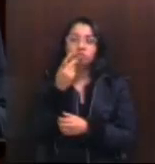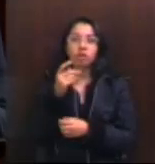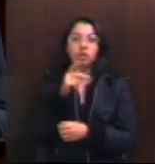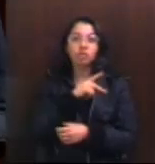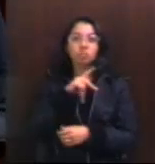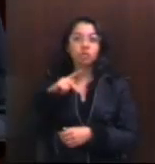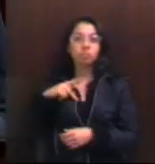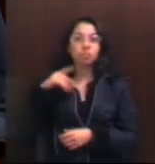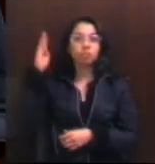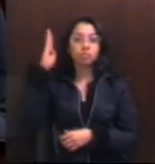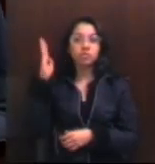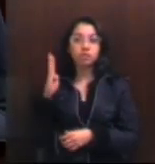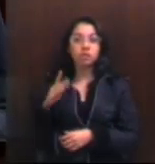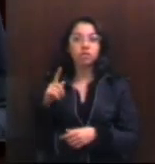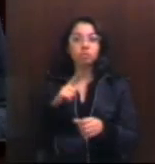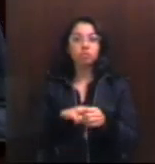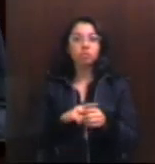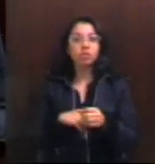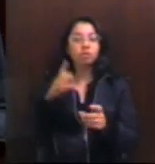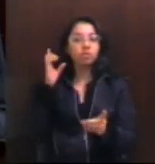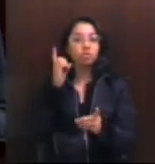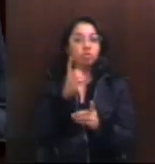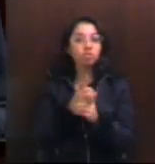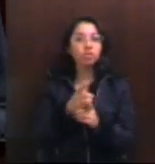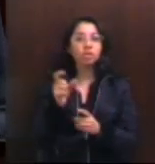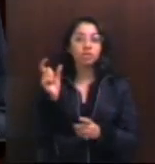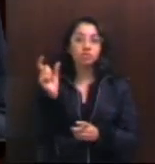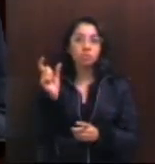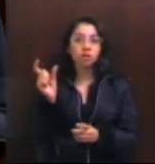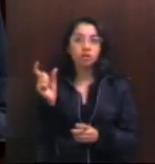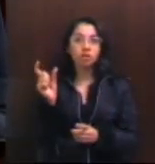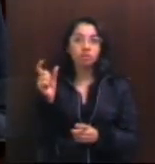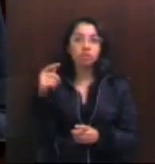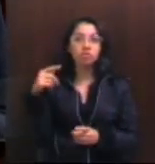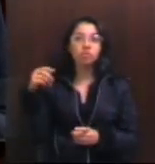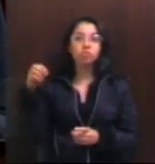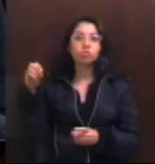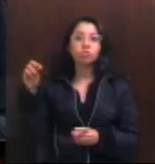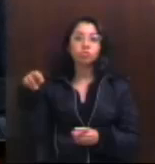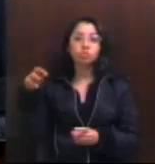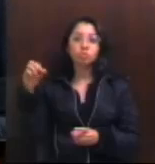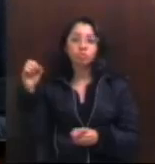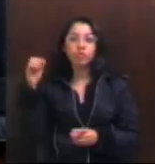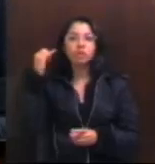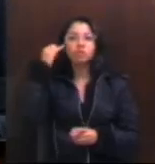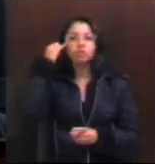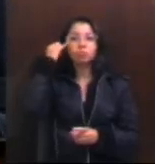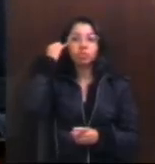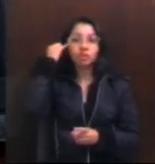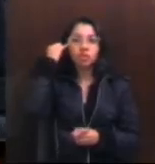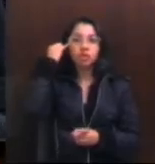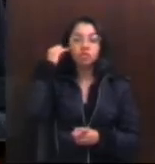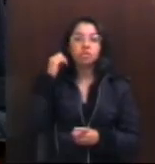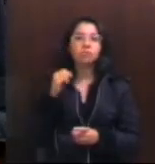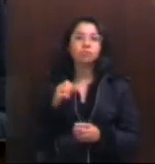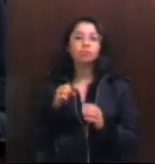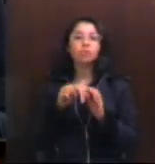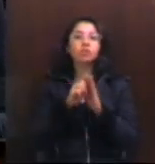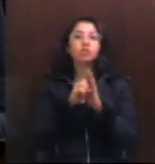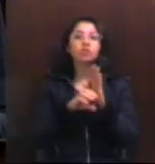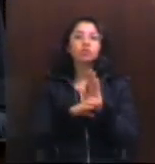brasileira nesse momento. E encontrei nas palavras de um poeta japonês do século XV,